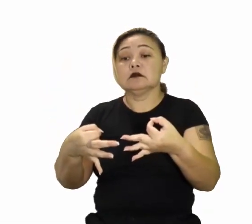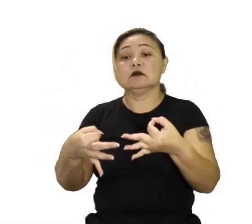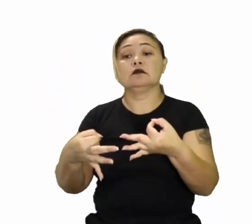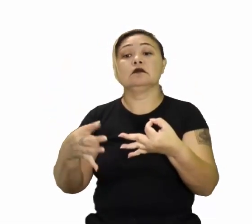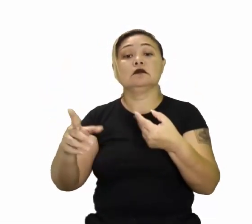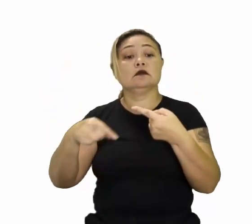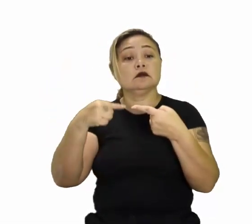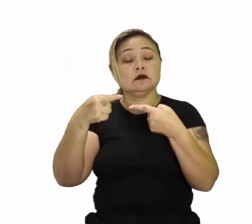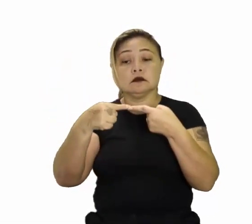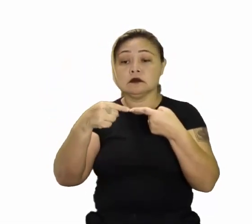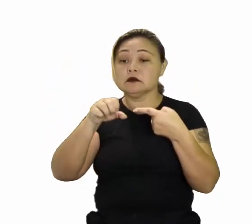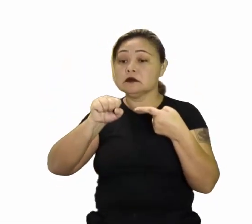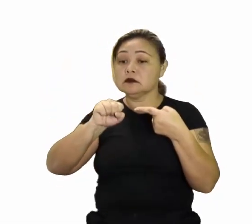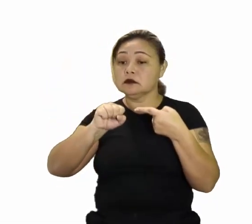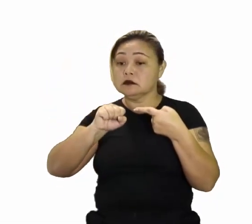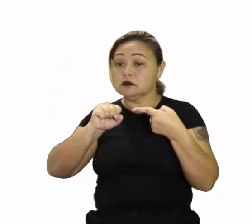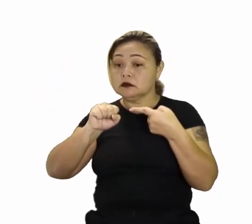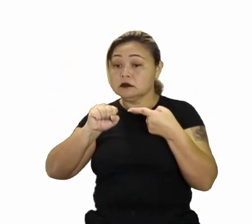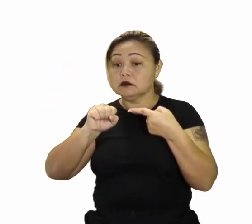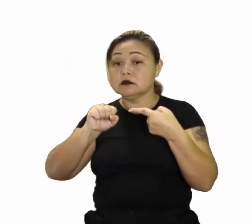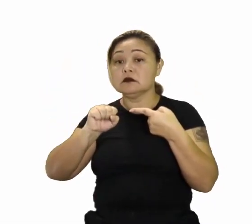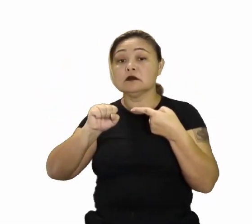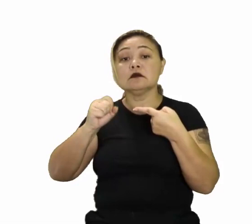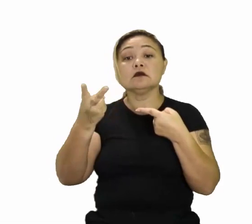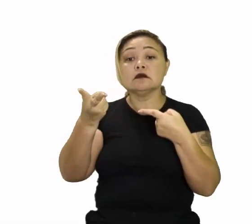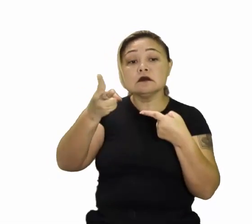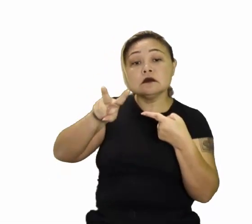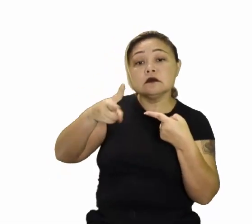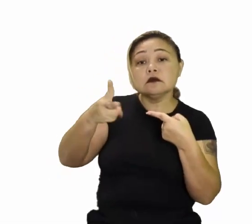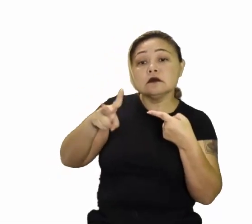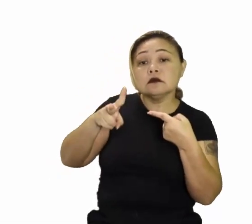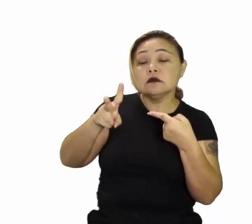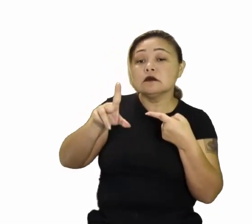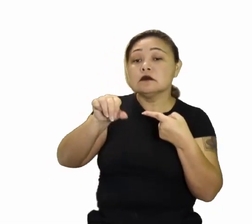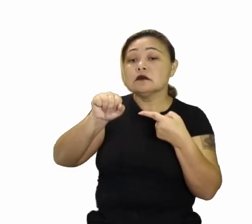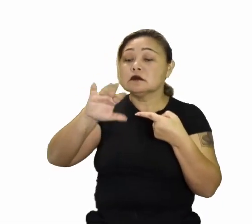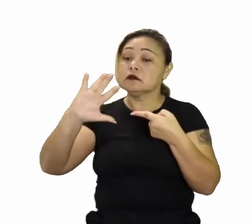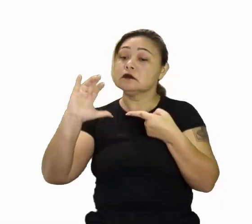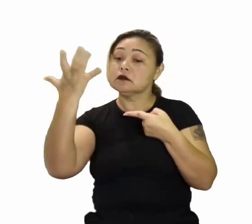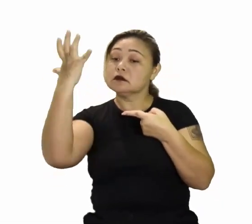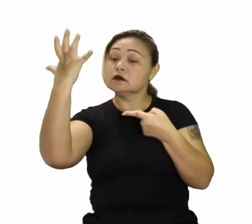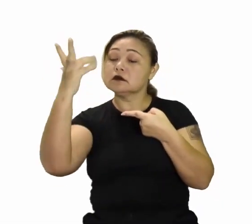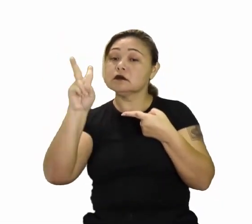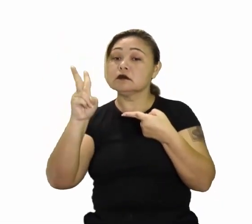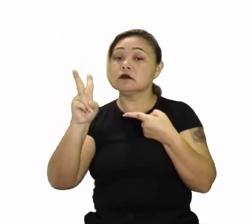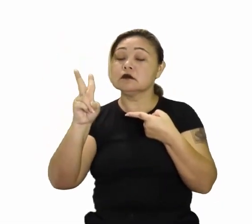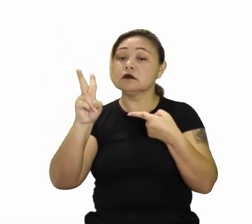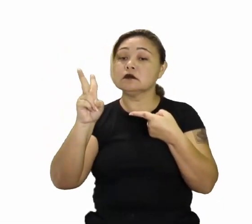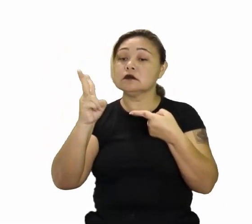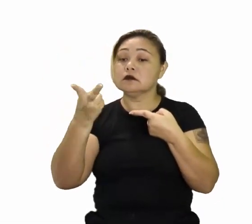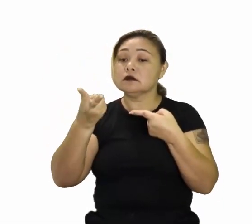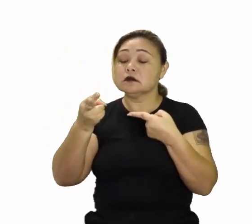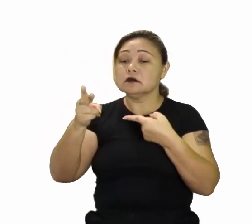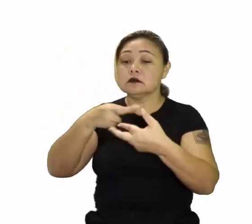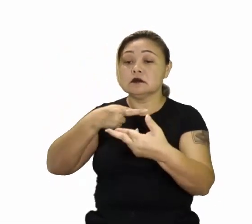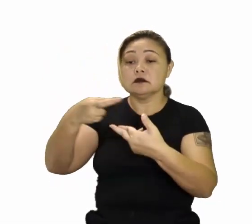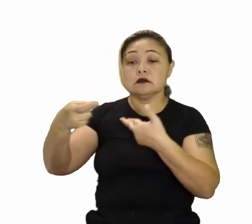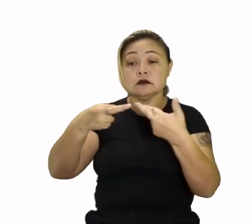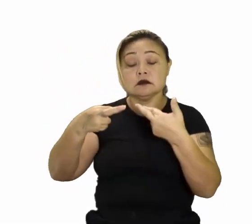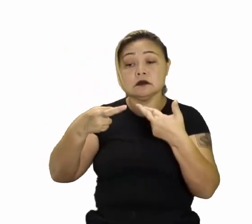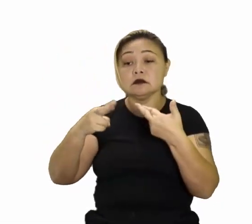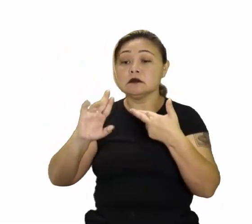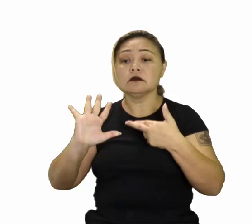relação. As condições. da for climáticas. Lembra? E da for climáticas. São as relações. Entre as